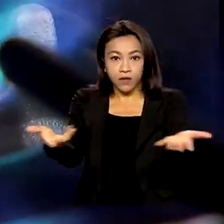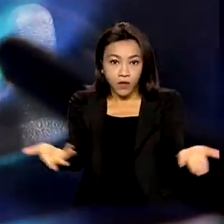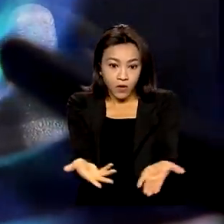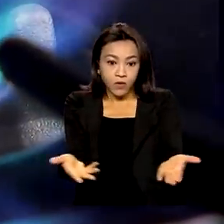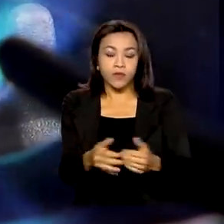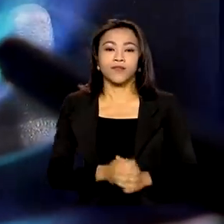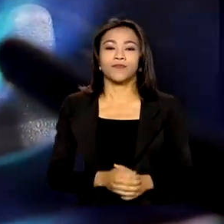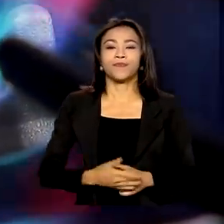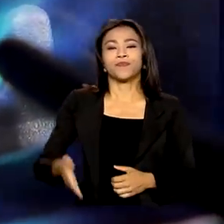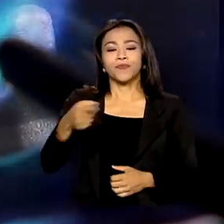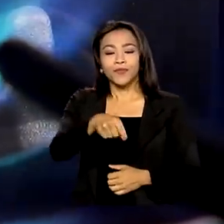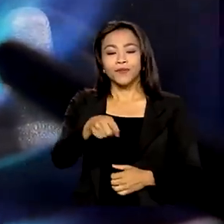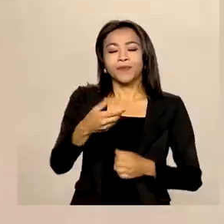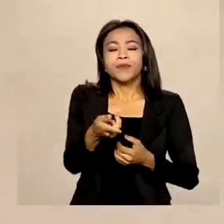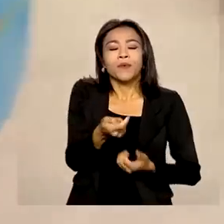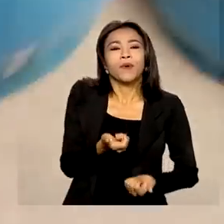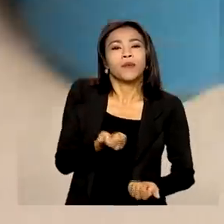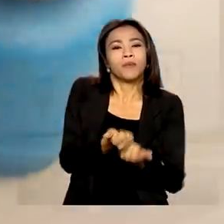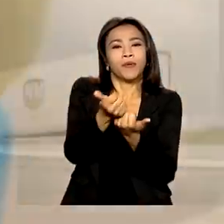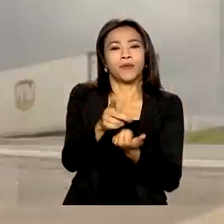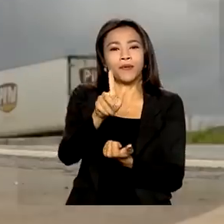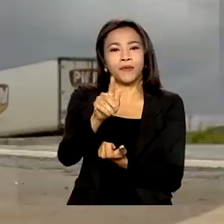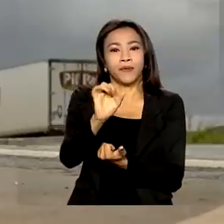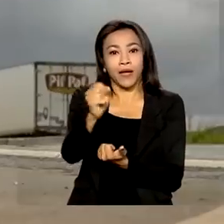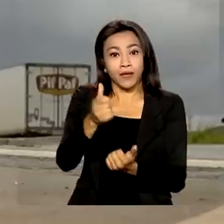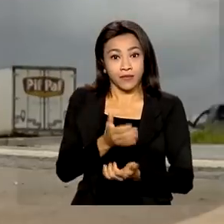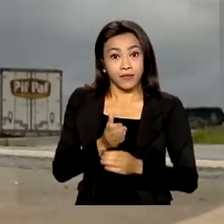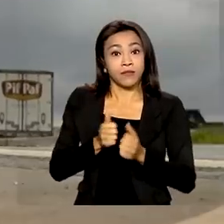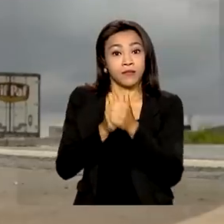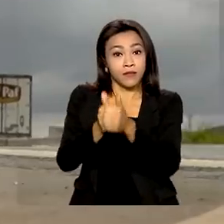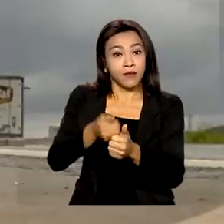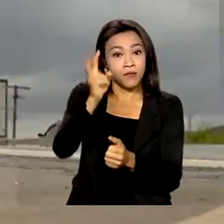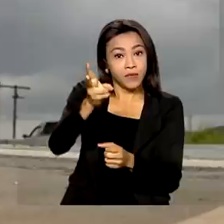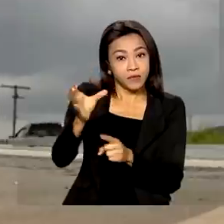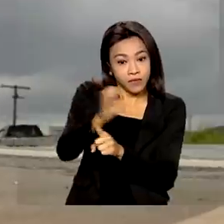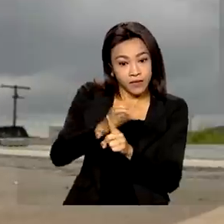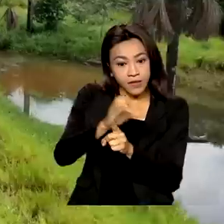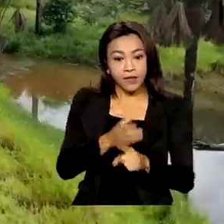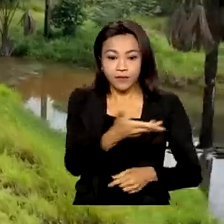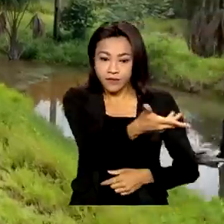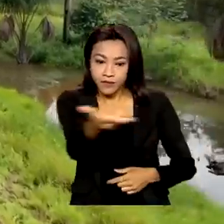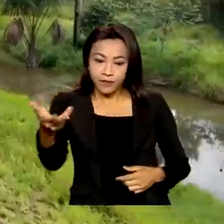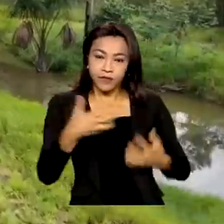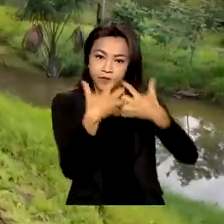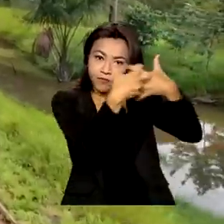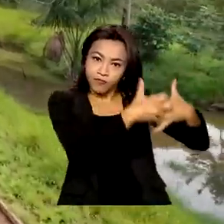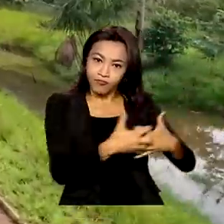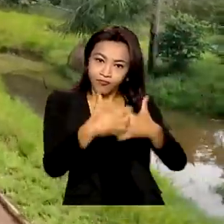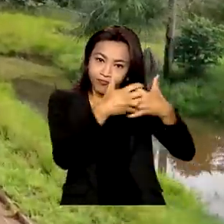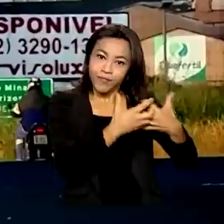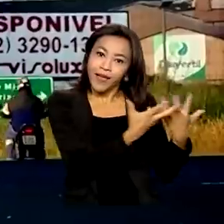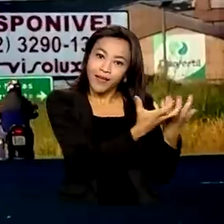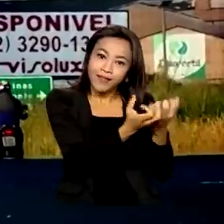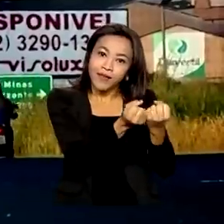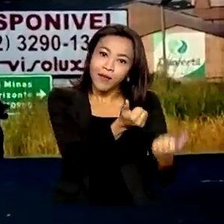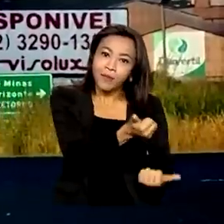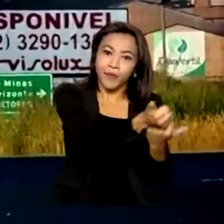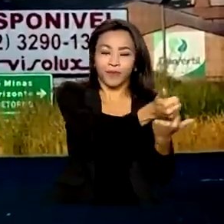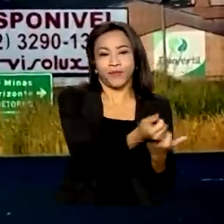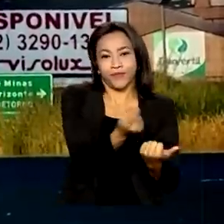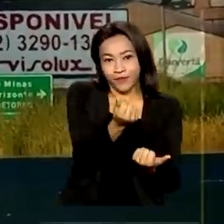Vale Gás segue o mesmo calendário. Caminhoneiros também recebem apoio financeiro. Hoje serão duas